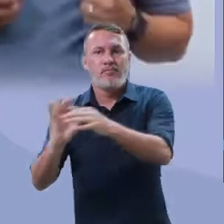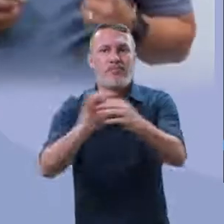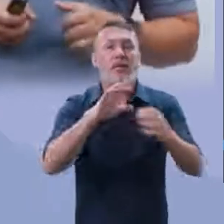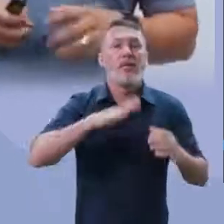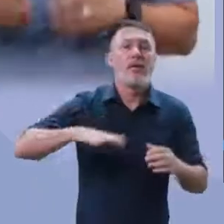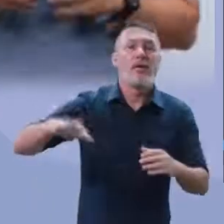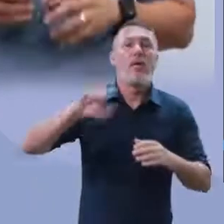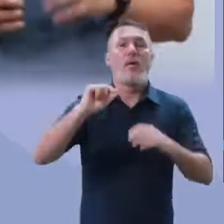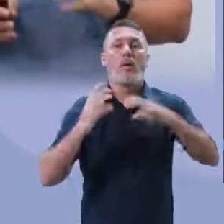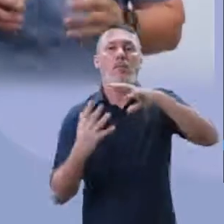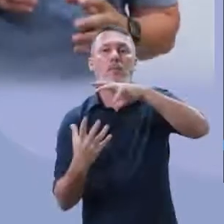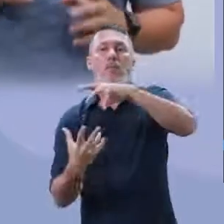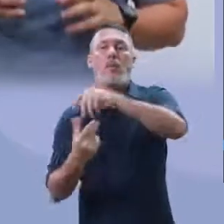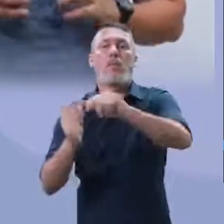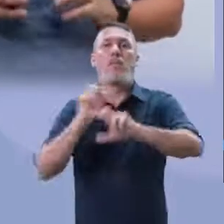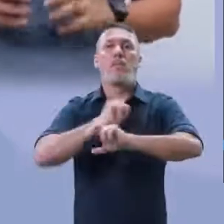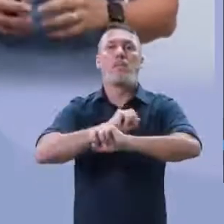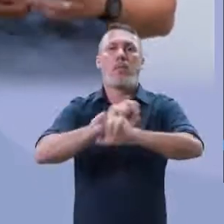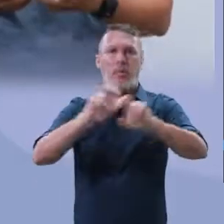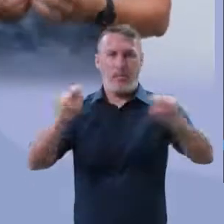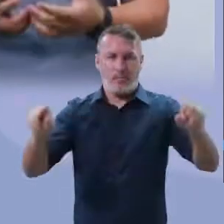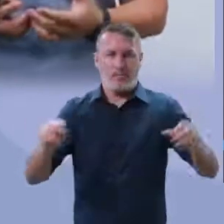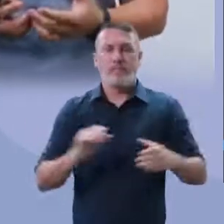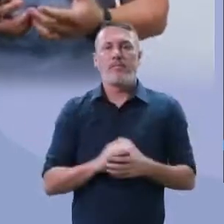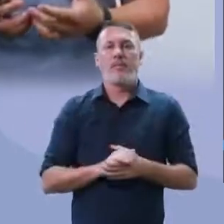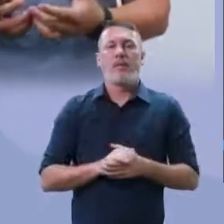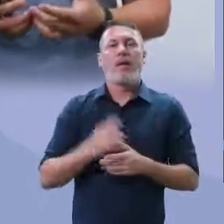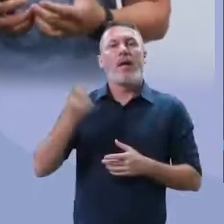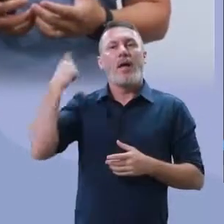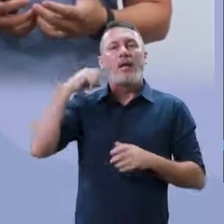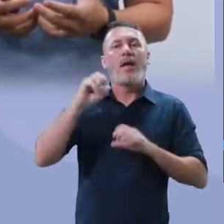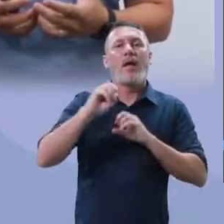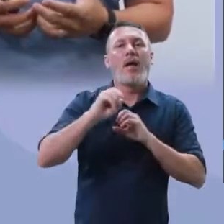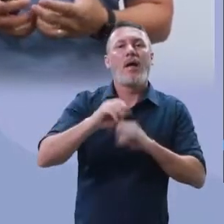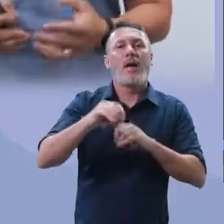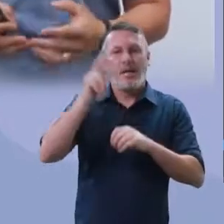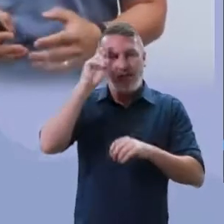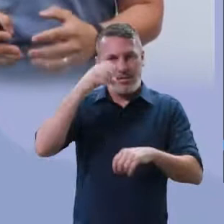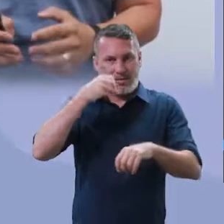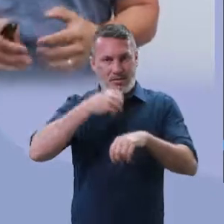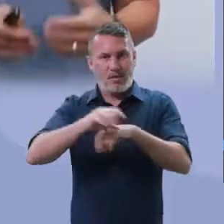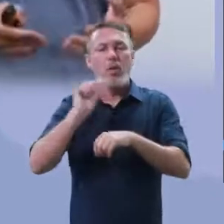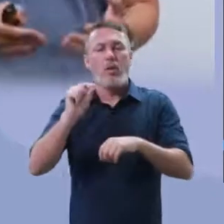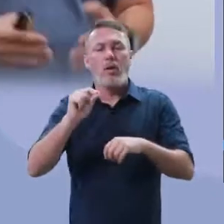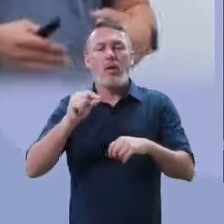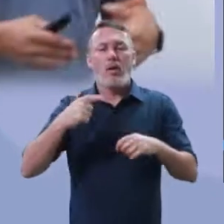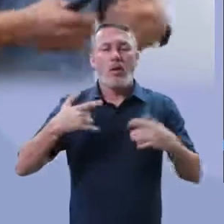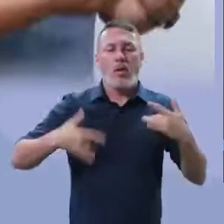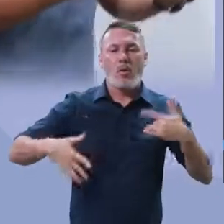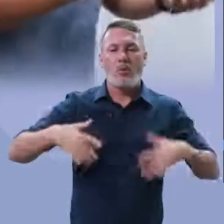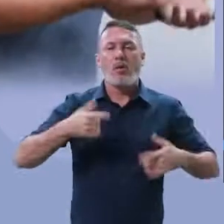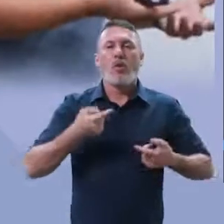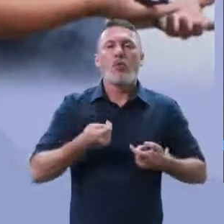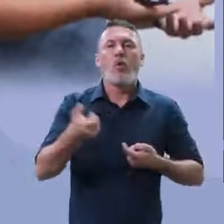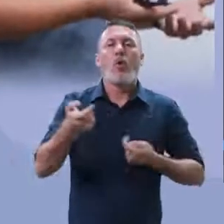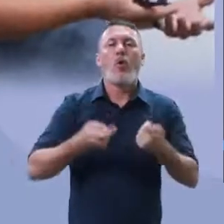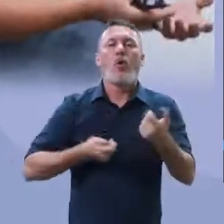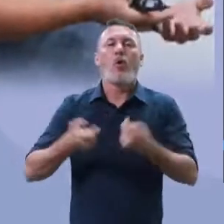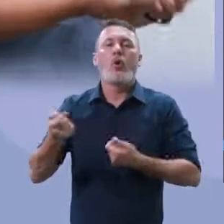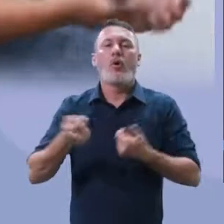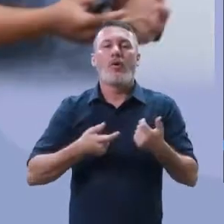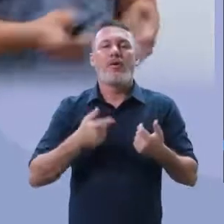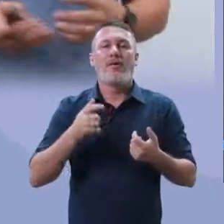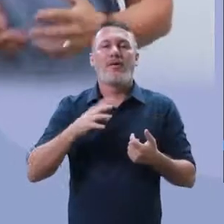Só para recapitular, na última aula nós falamos sobre doação de órgãos. Falei com vocês que não é uma tarefa muito fácil, nem para a família,